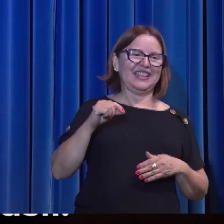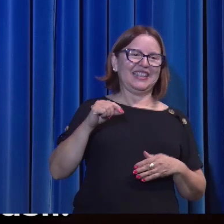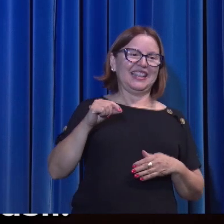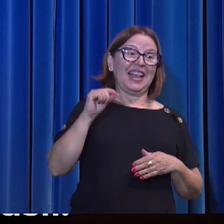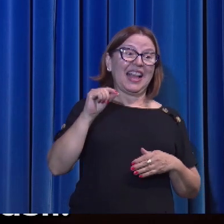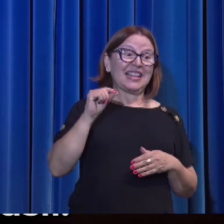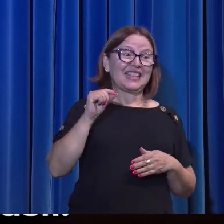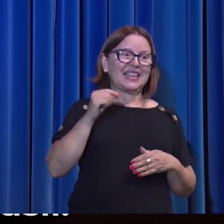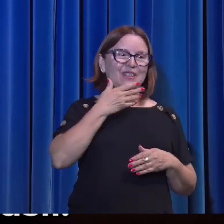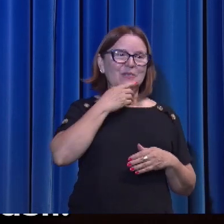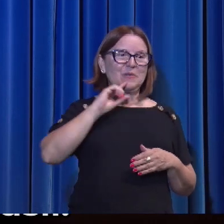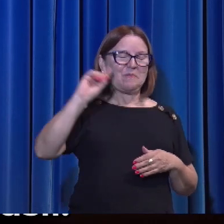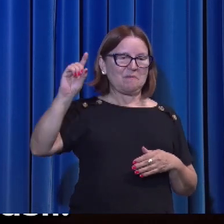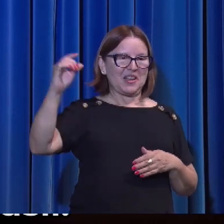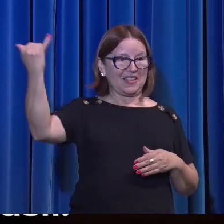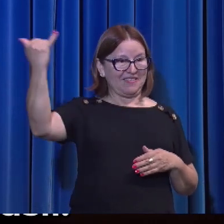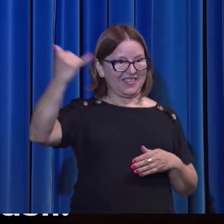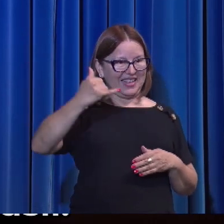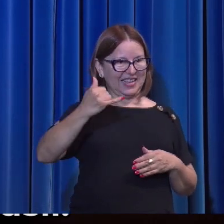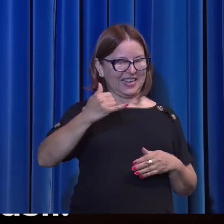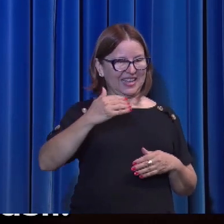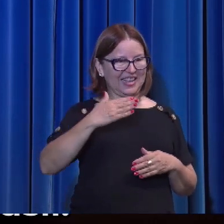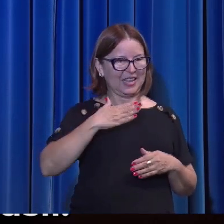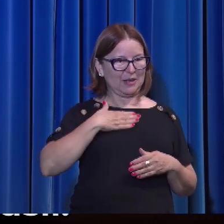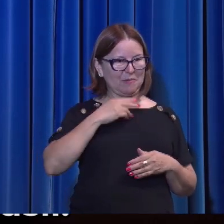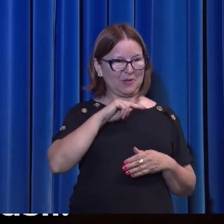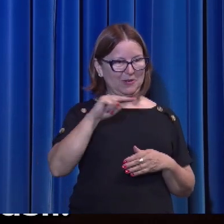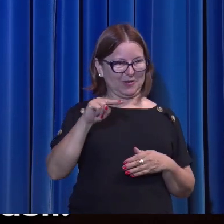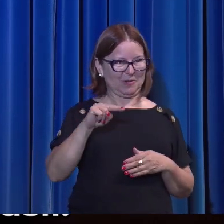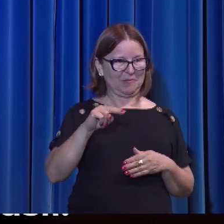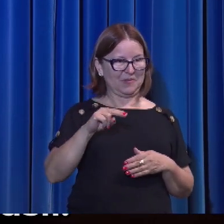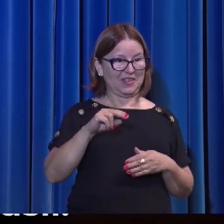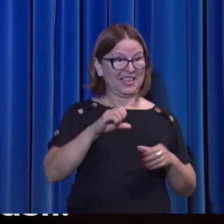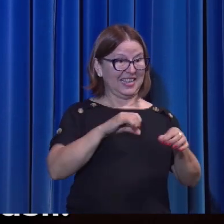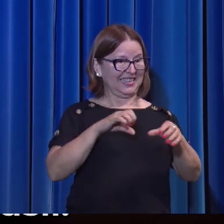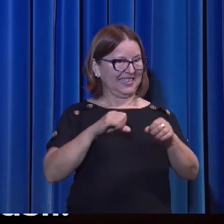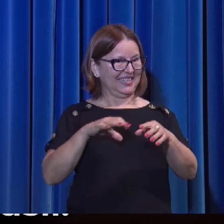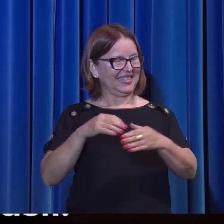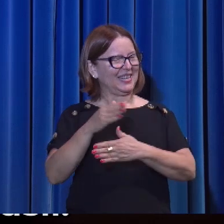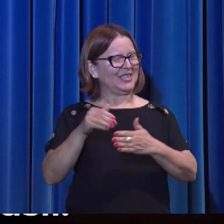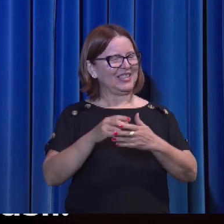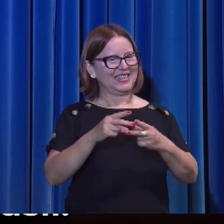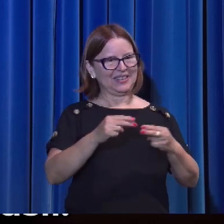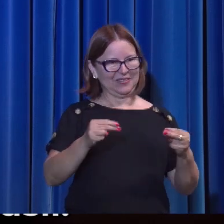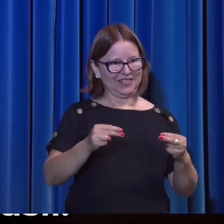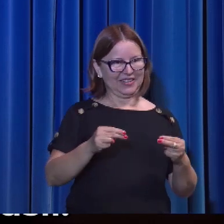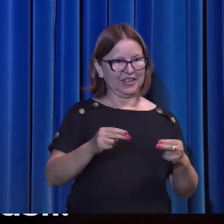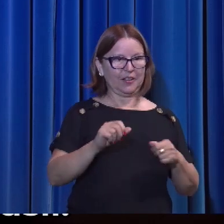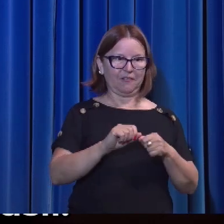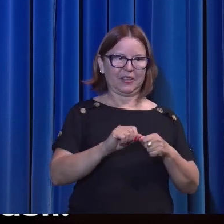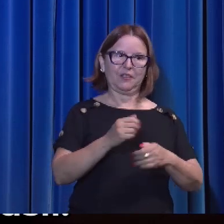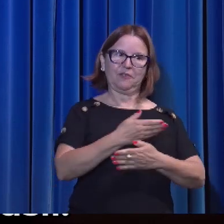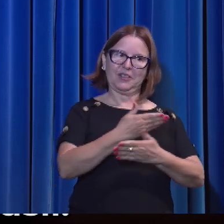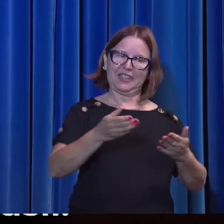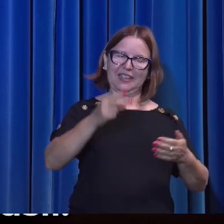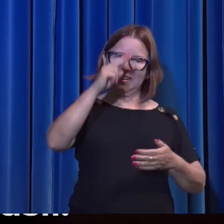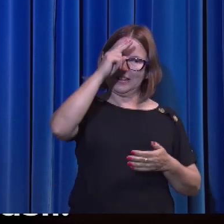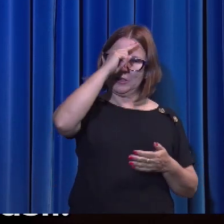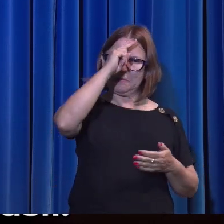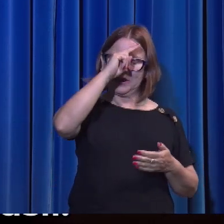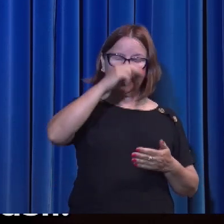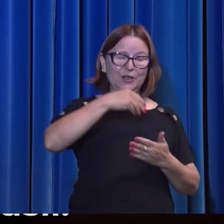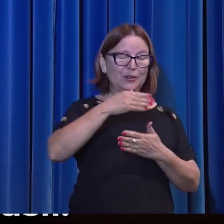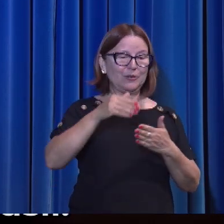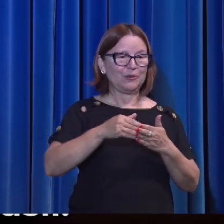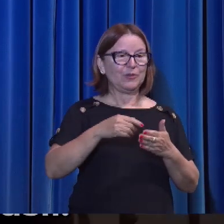nome, esse vos ensinará todas as coisas, e vos fará lembrar de tudo o que vos tenho dito.